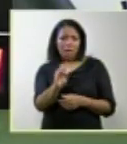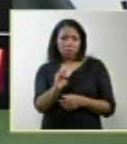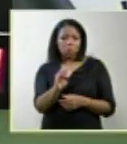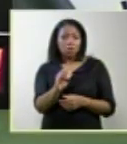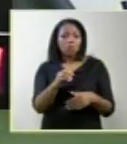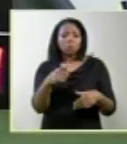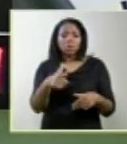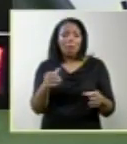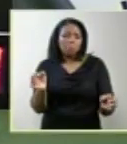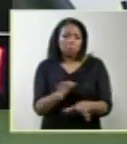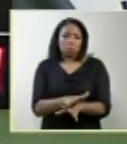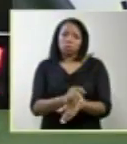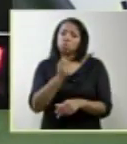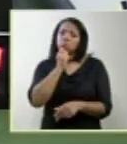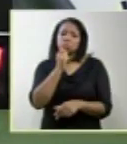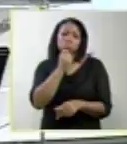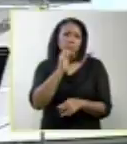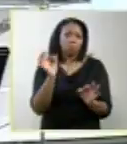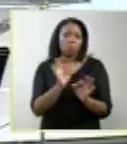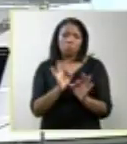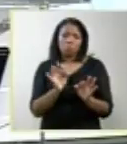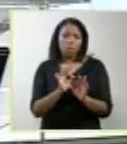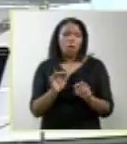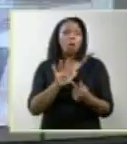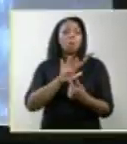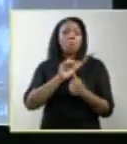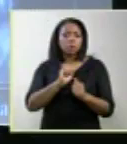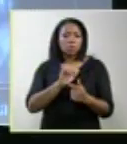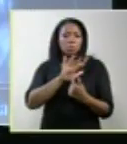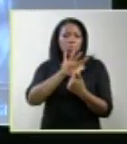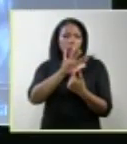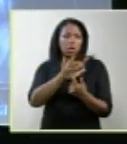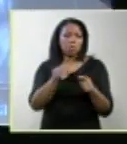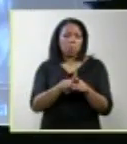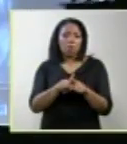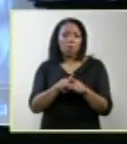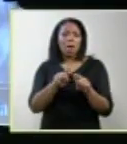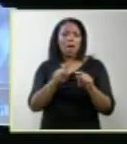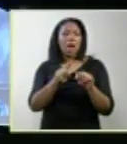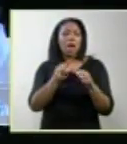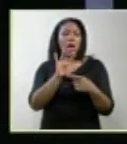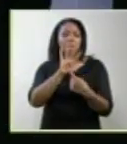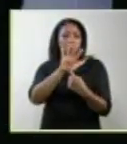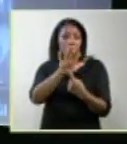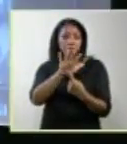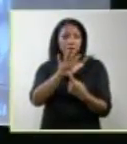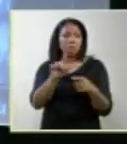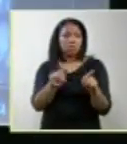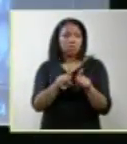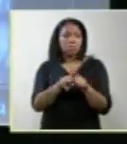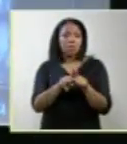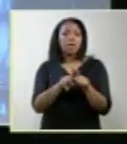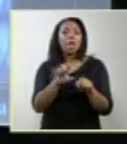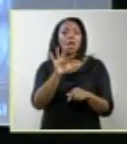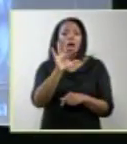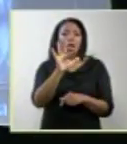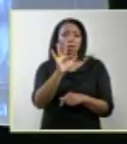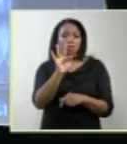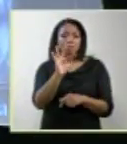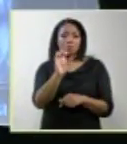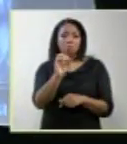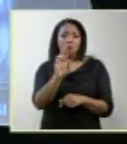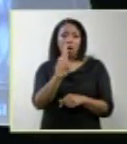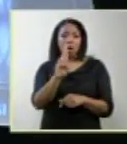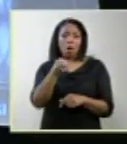como colocado esse dispositivo à sua esquerda. podemos ver ali uma imagem parecida com a formação do polo cefálico